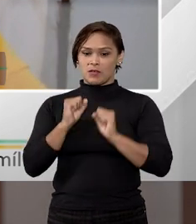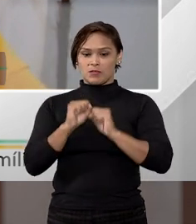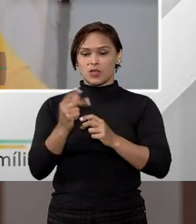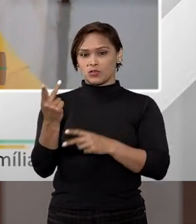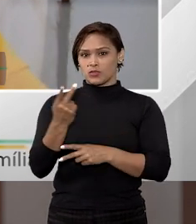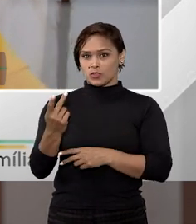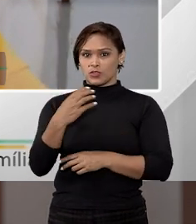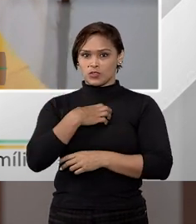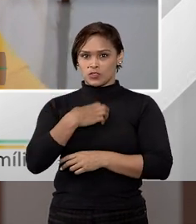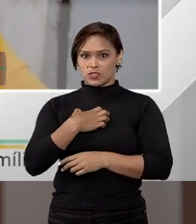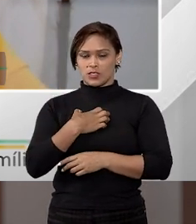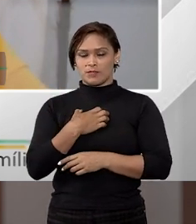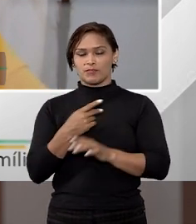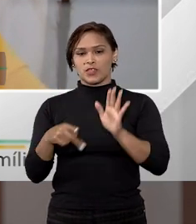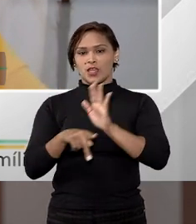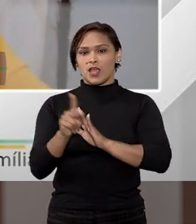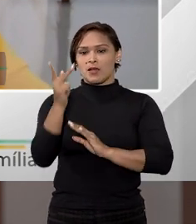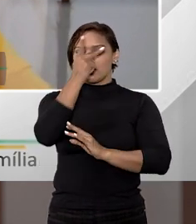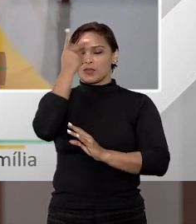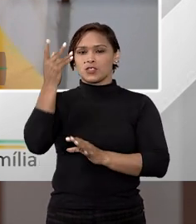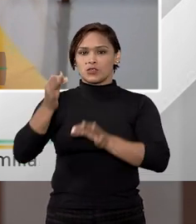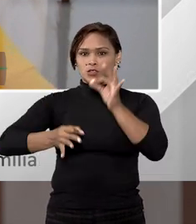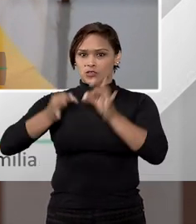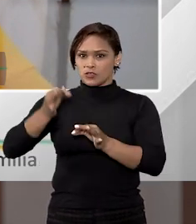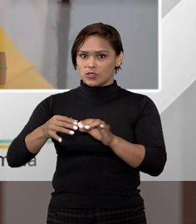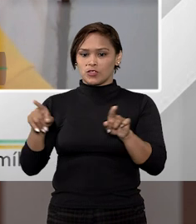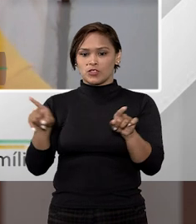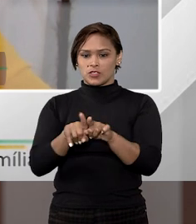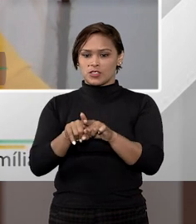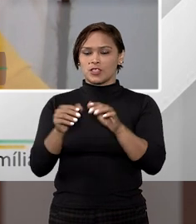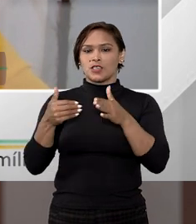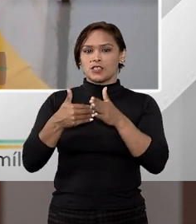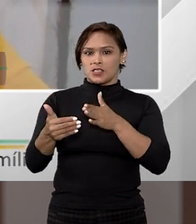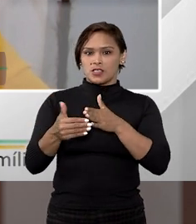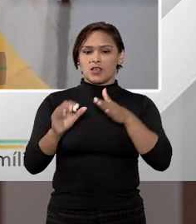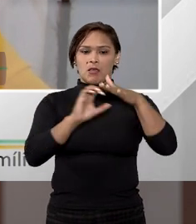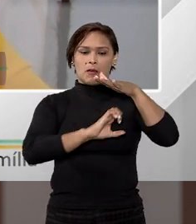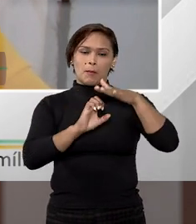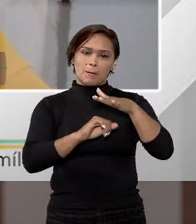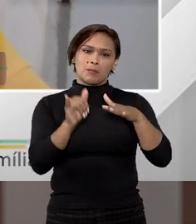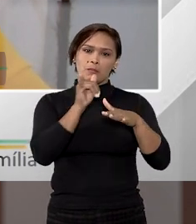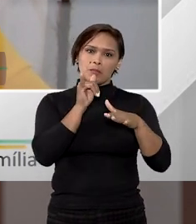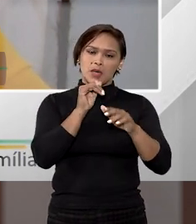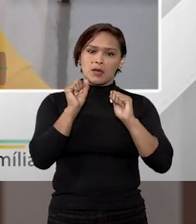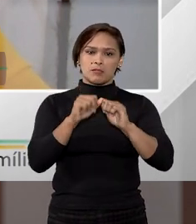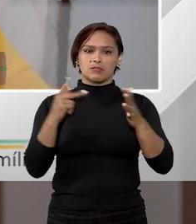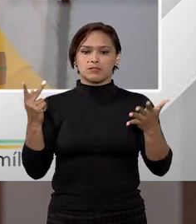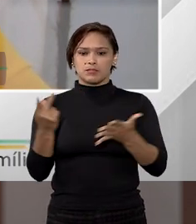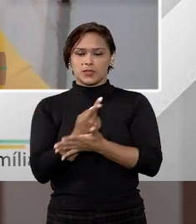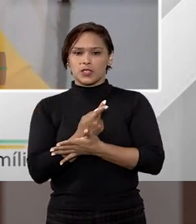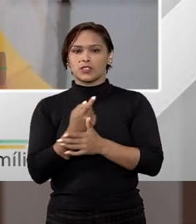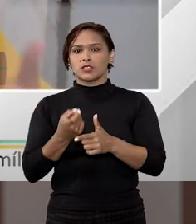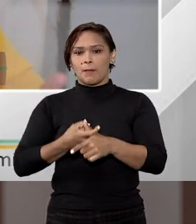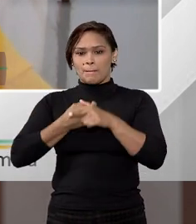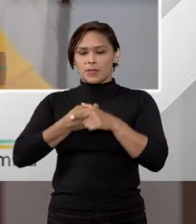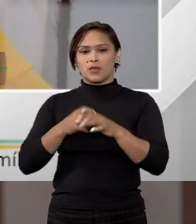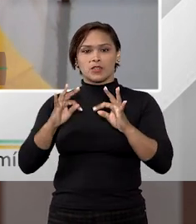acontecer de duas formas, tanto pela desconsideração da personalidade jurídica e daí são os seus bens, podem vir a ser